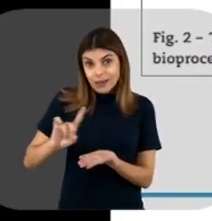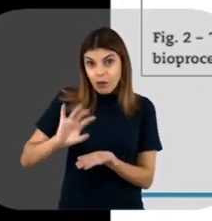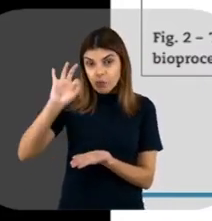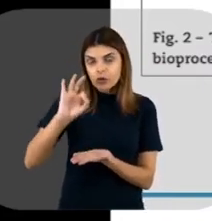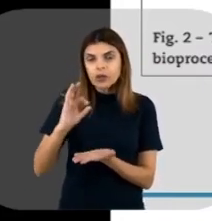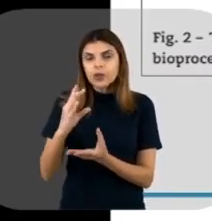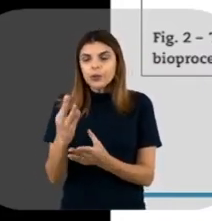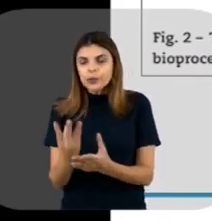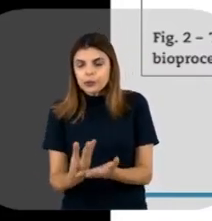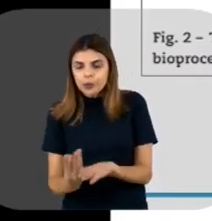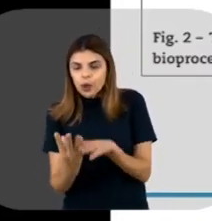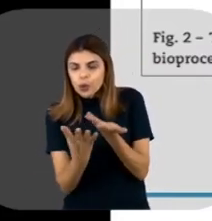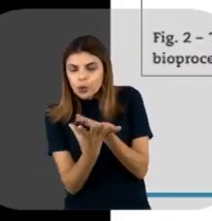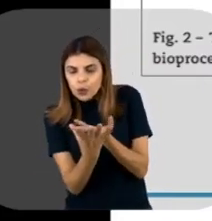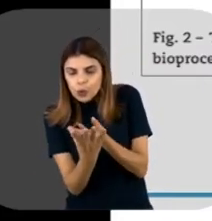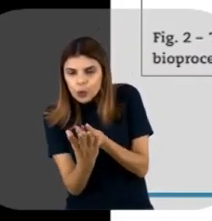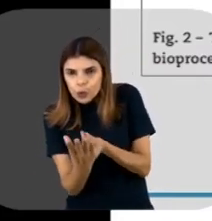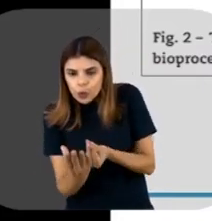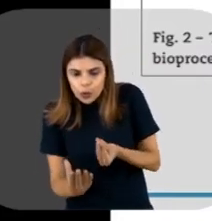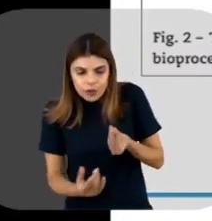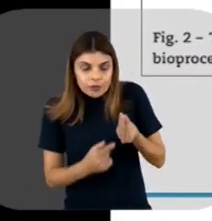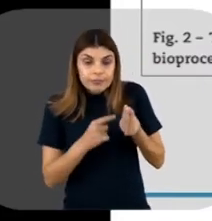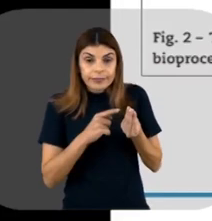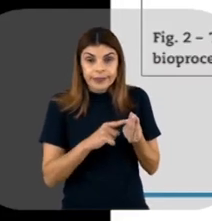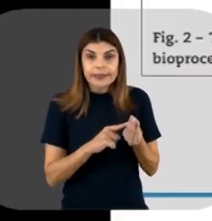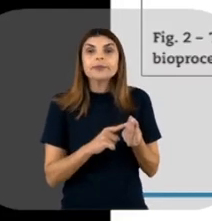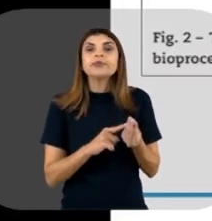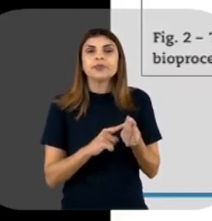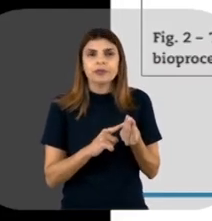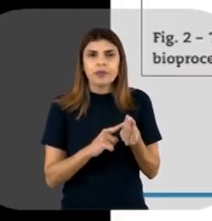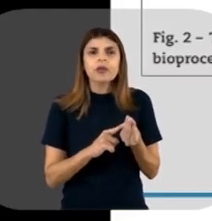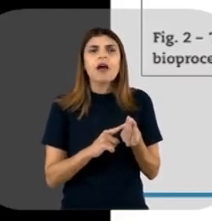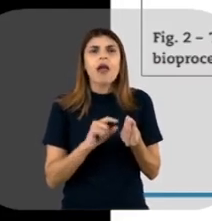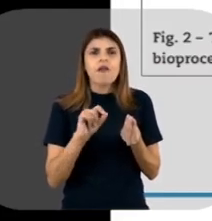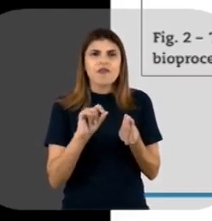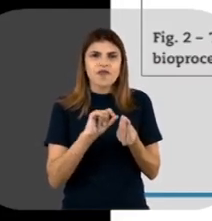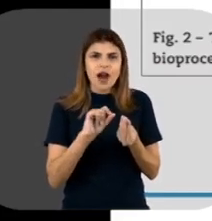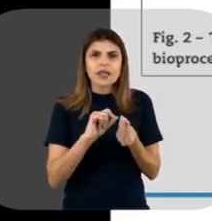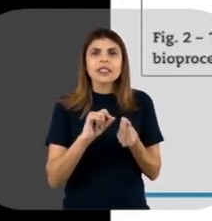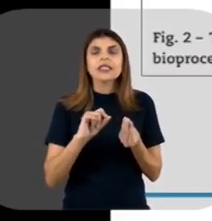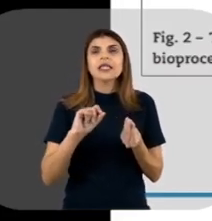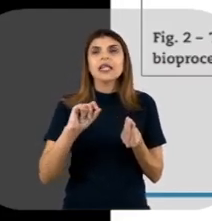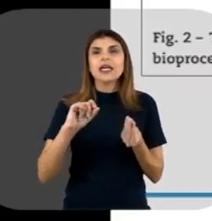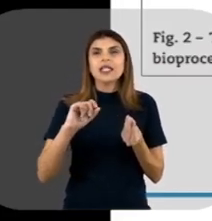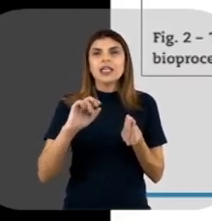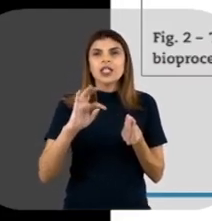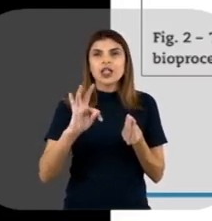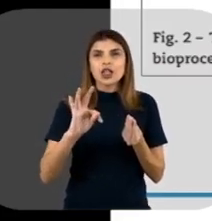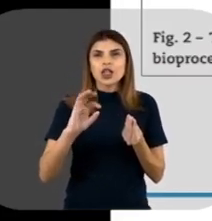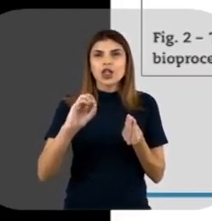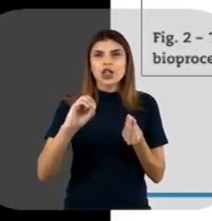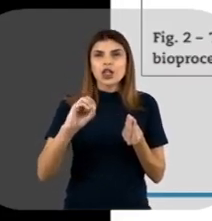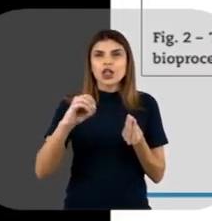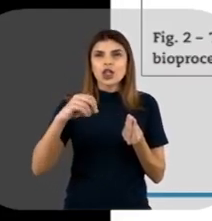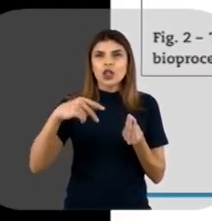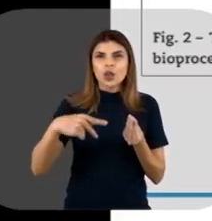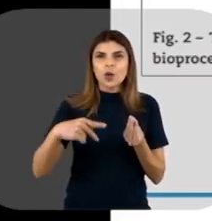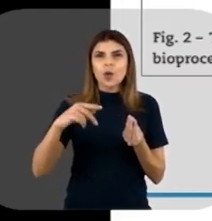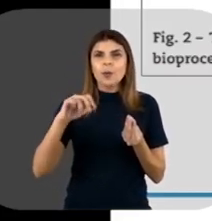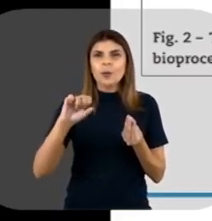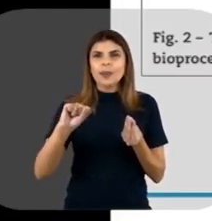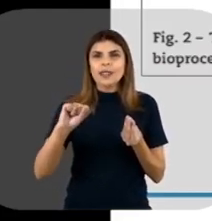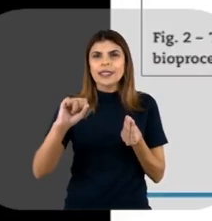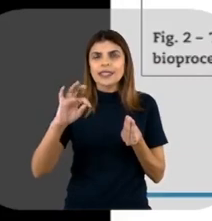Esse fluxo aqui a gente chama de upstream, né? Que envolve o cultivo